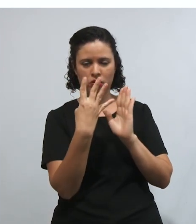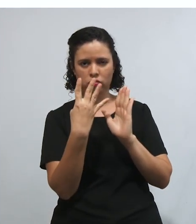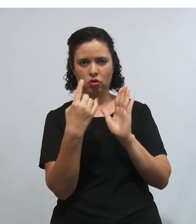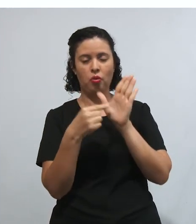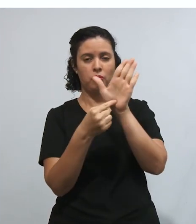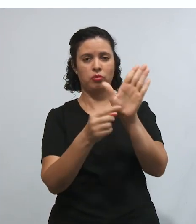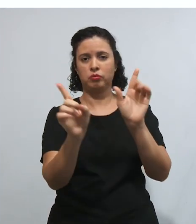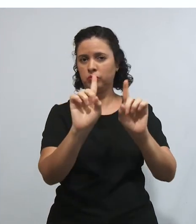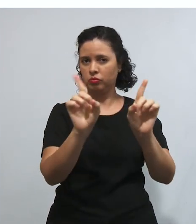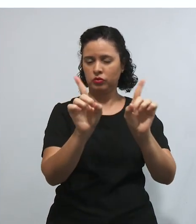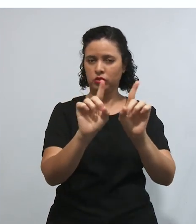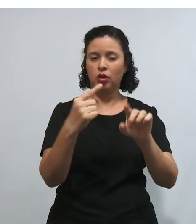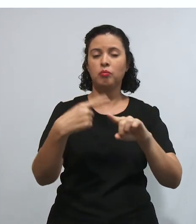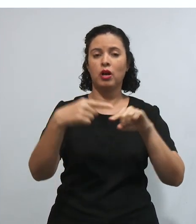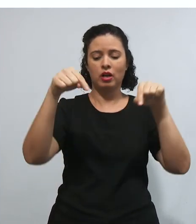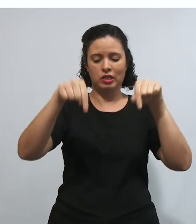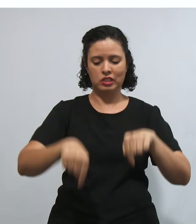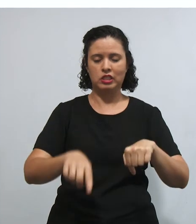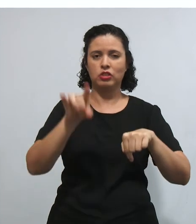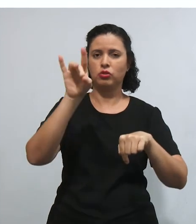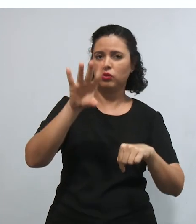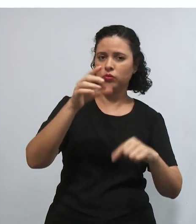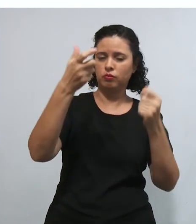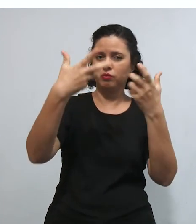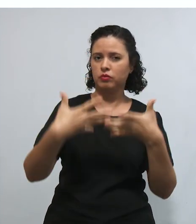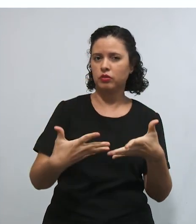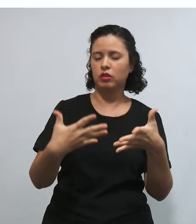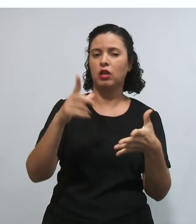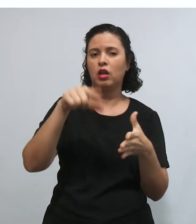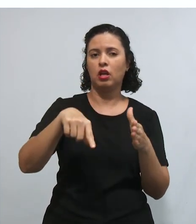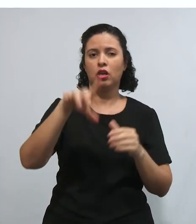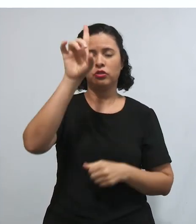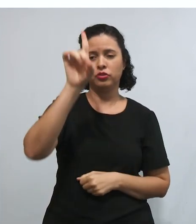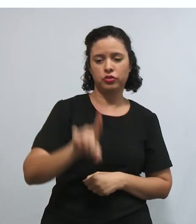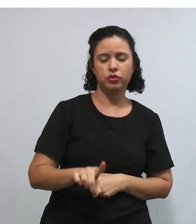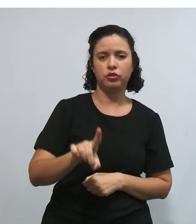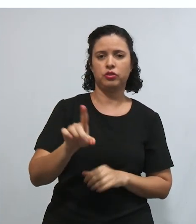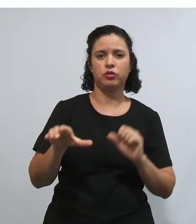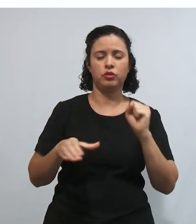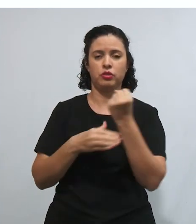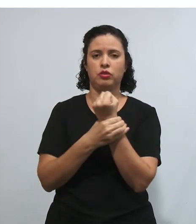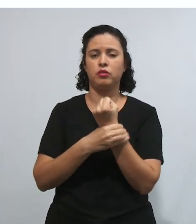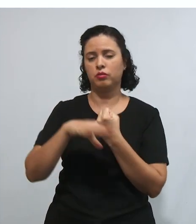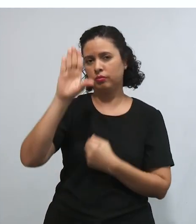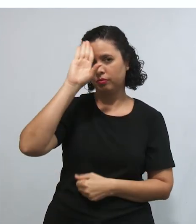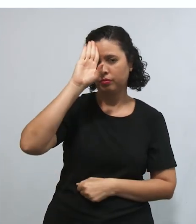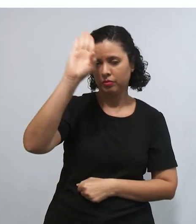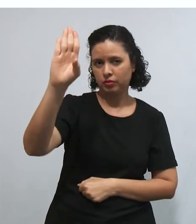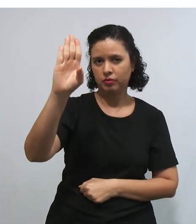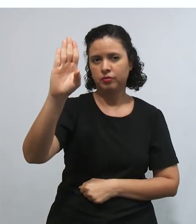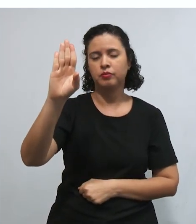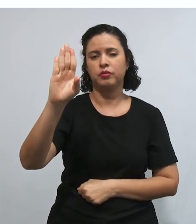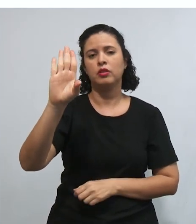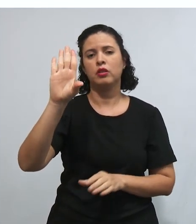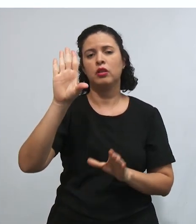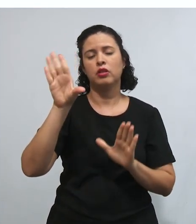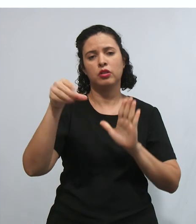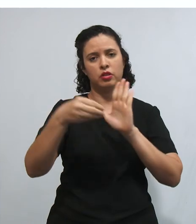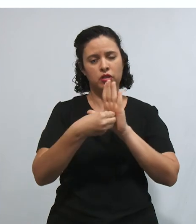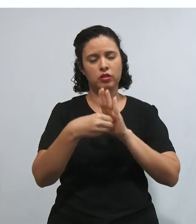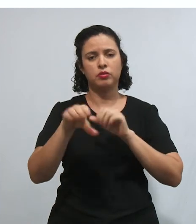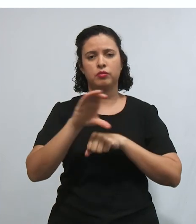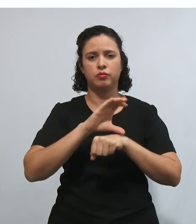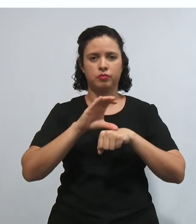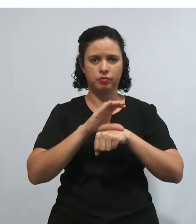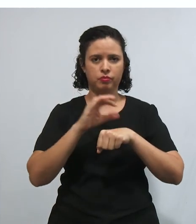porque o que eu estou conversando com você é sobre os direitos e garantias fundamentais disponíveis na nossa